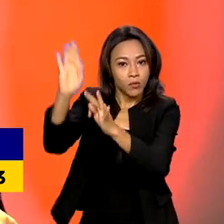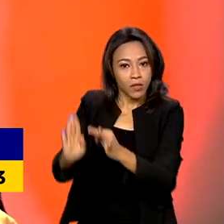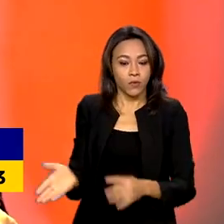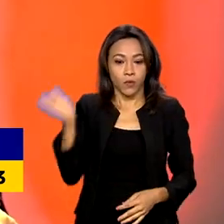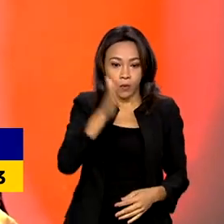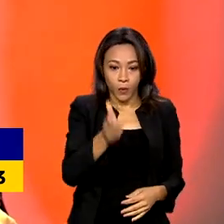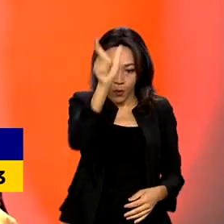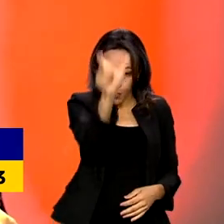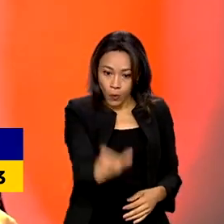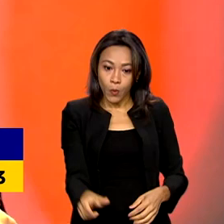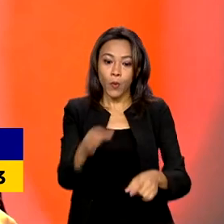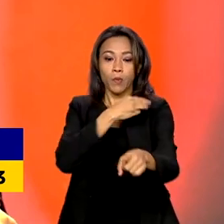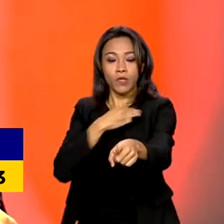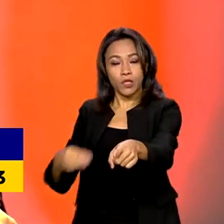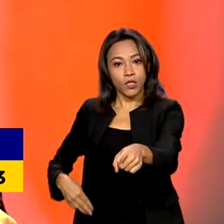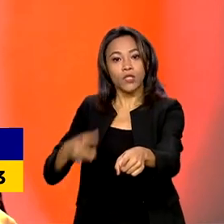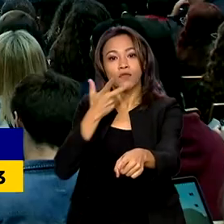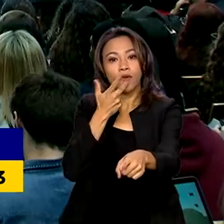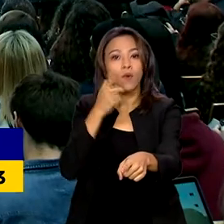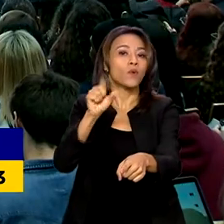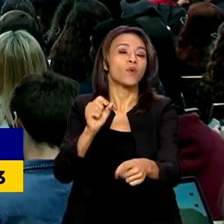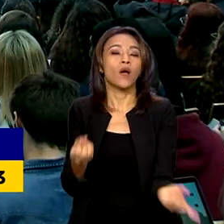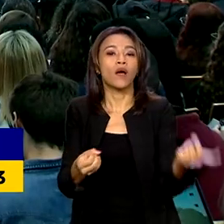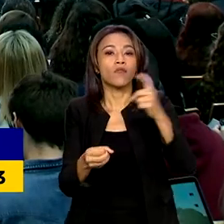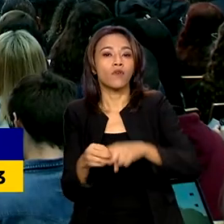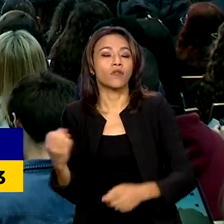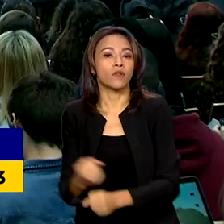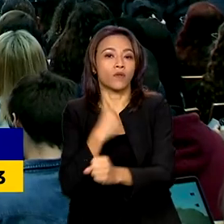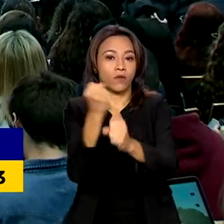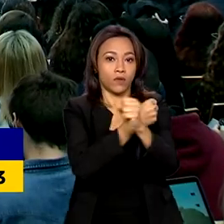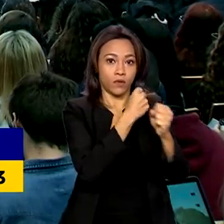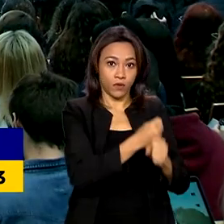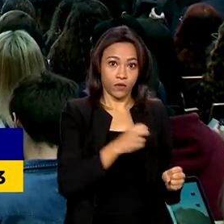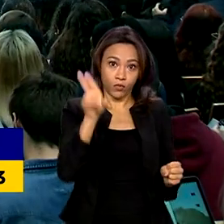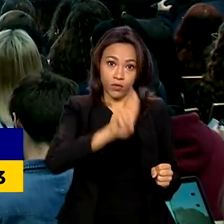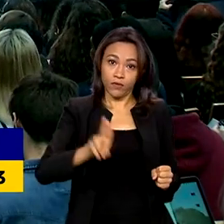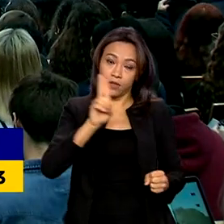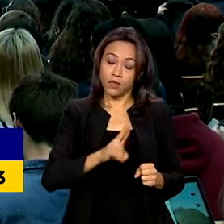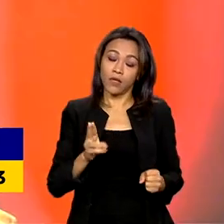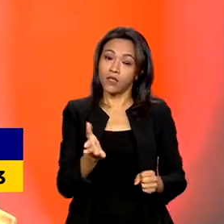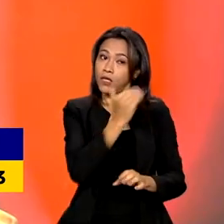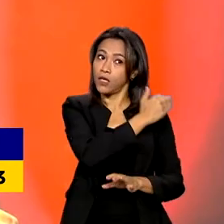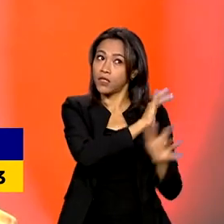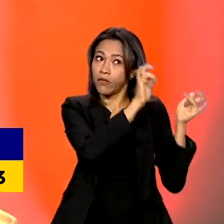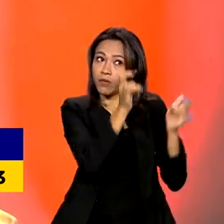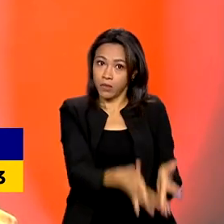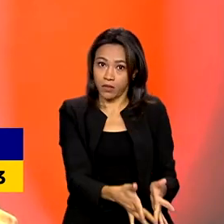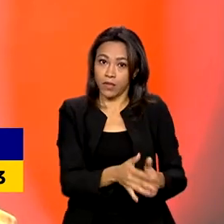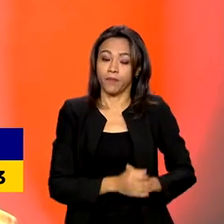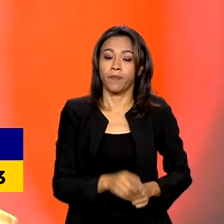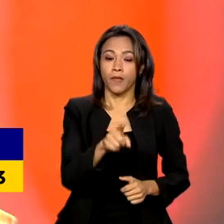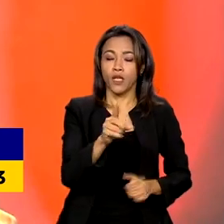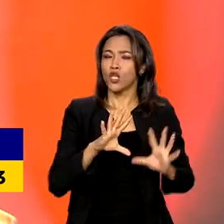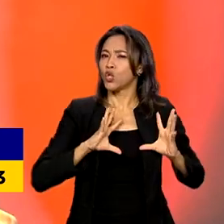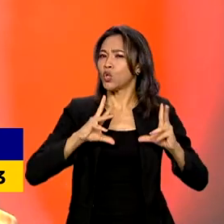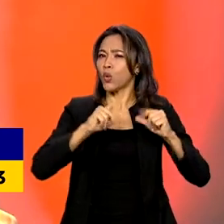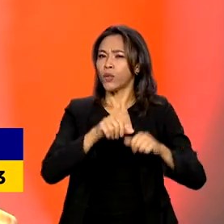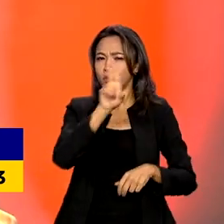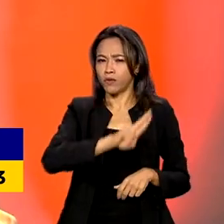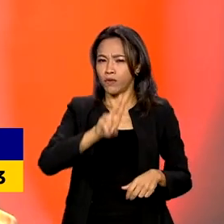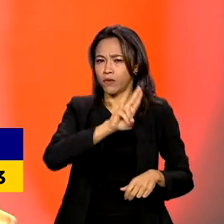Educação anunciou a retomada das obras paradas de universidades públicas. Todas as obras que foram